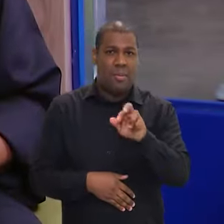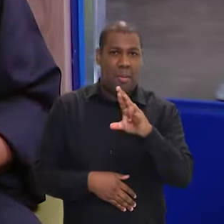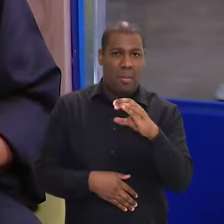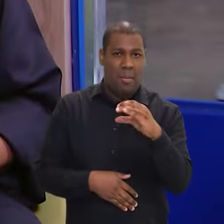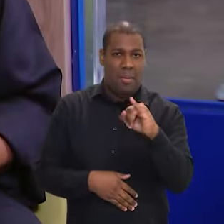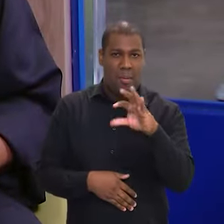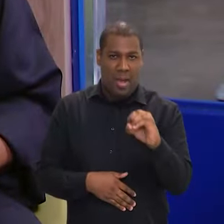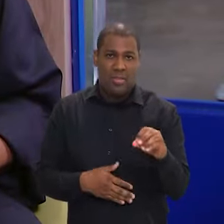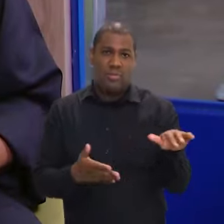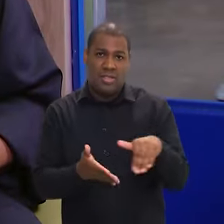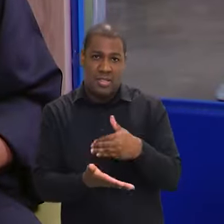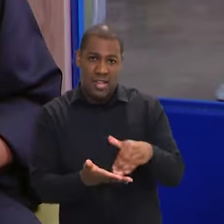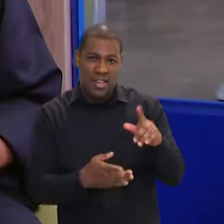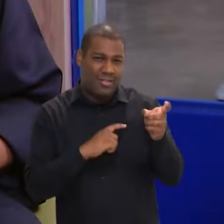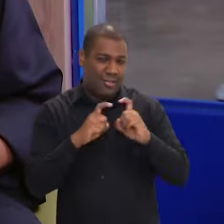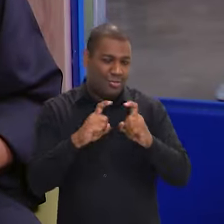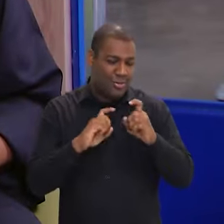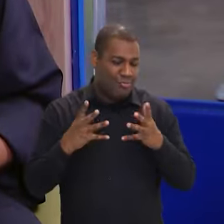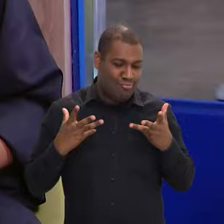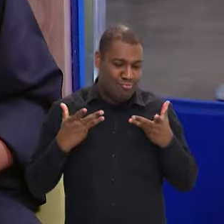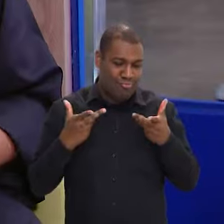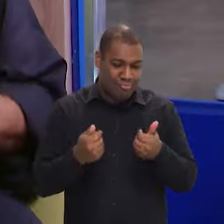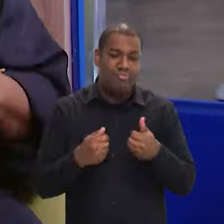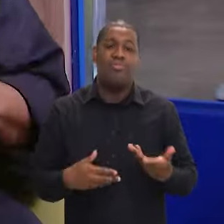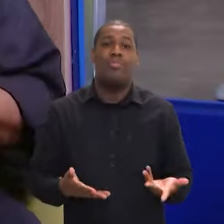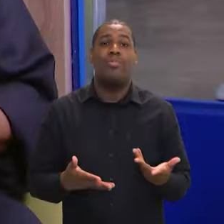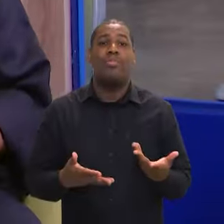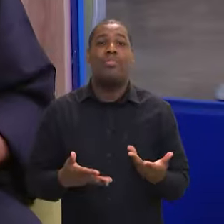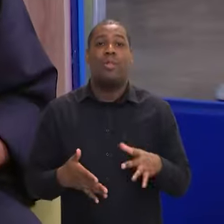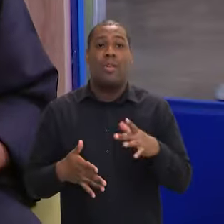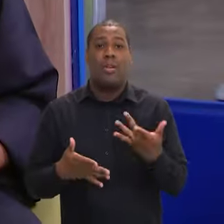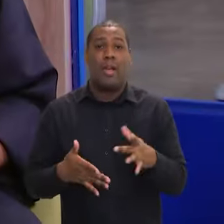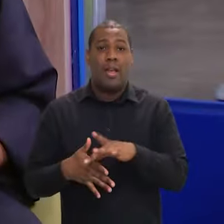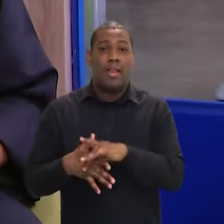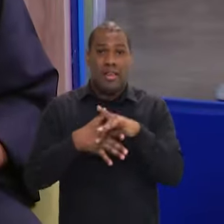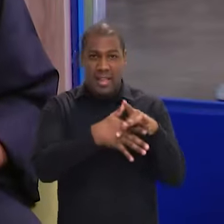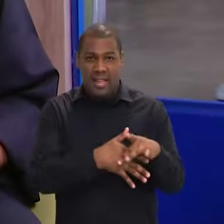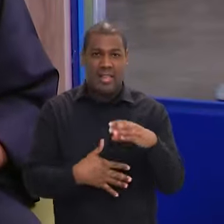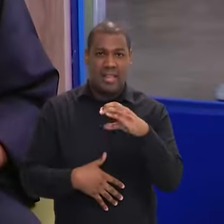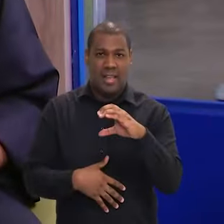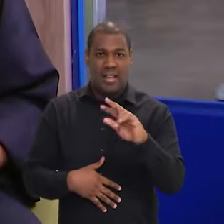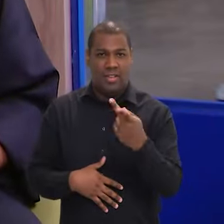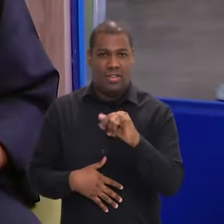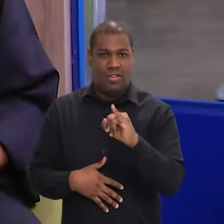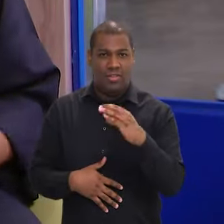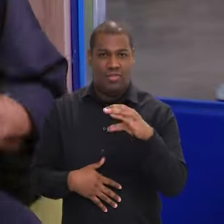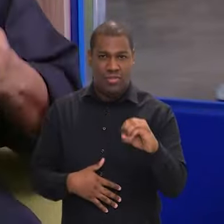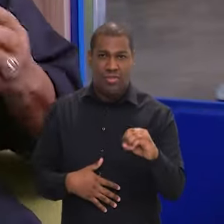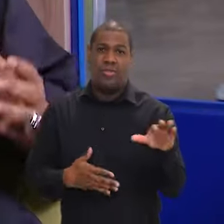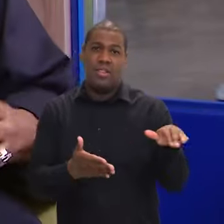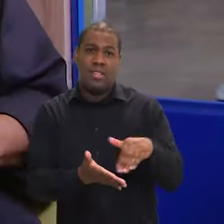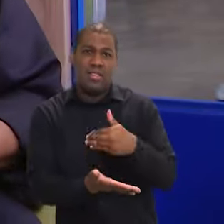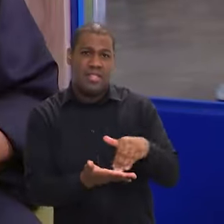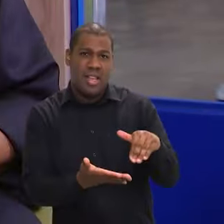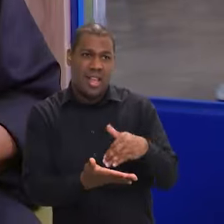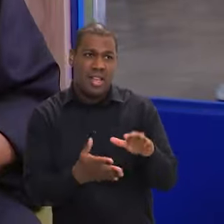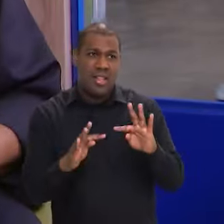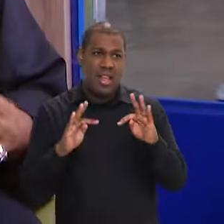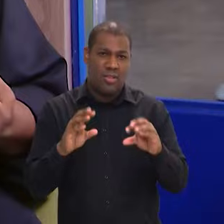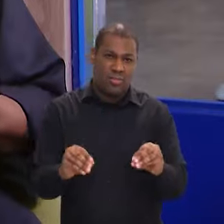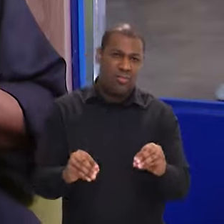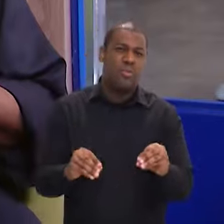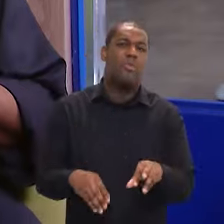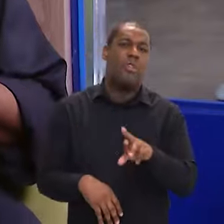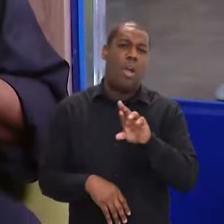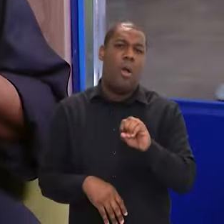Márcio Tavares, nosso secretário executivo, que é maravilhoso, ao chefe de gabinete Chico Guerreiro, a todos os secretários,